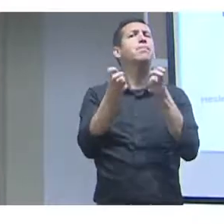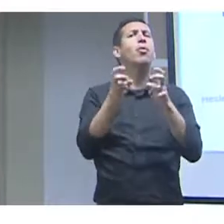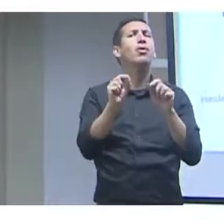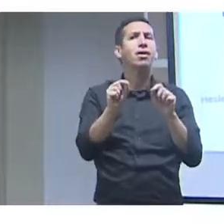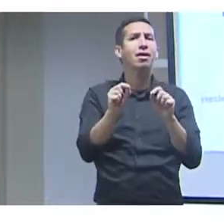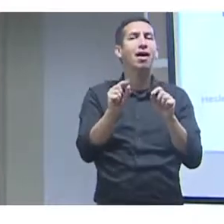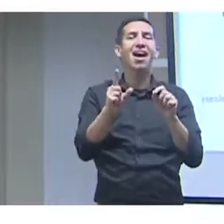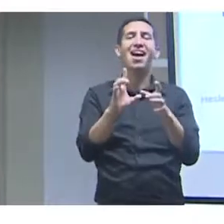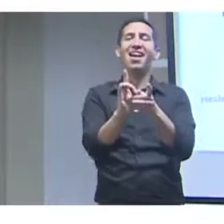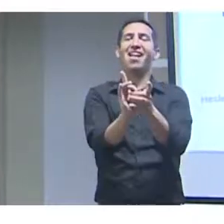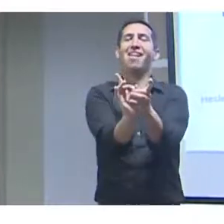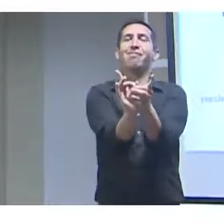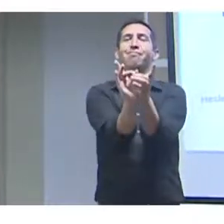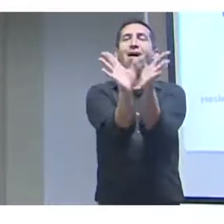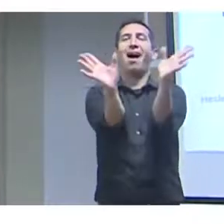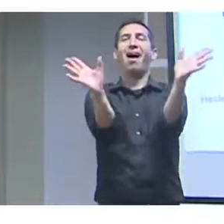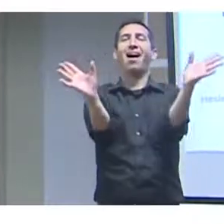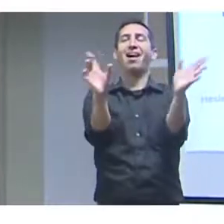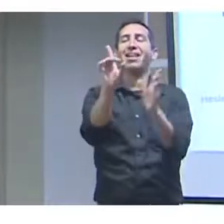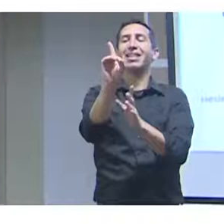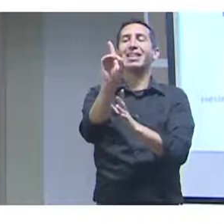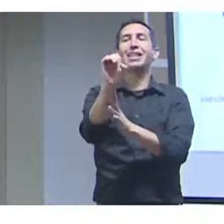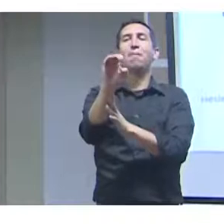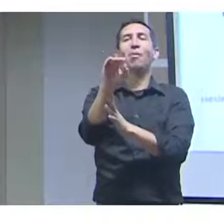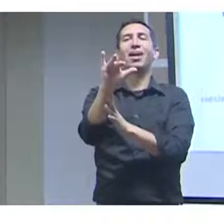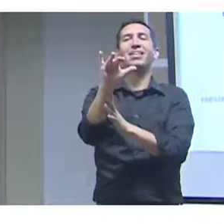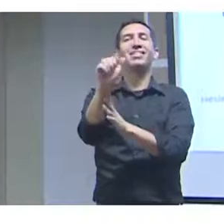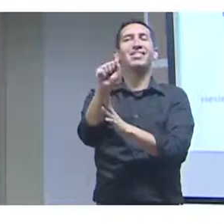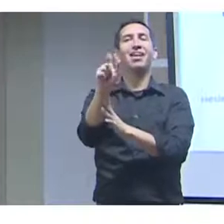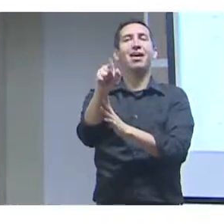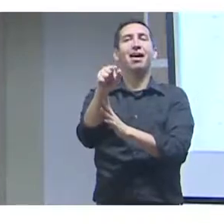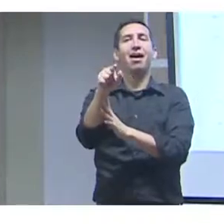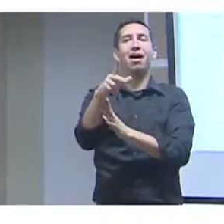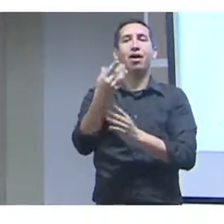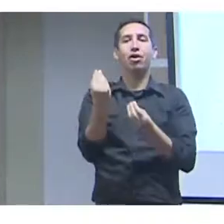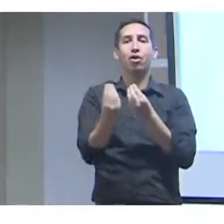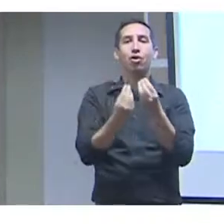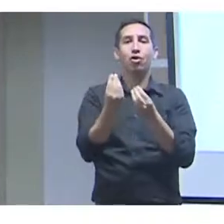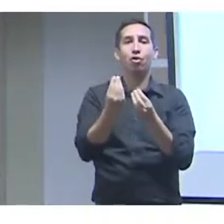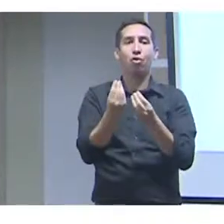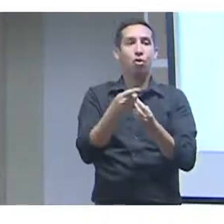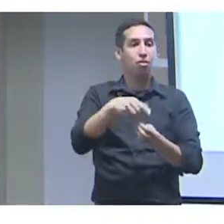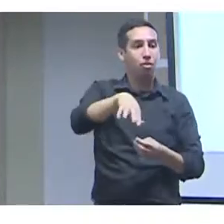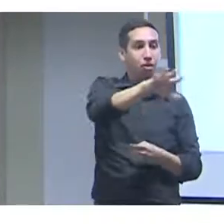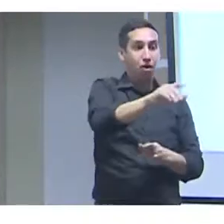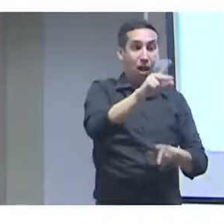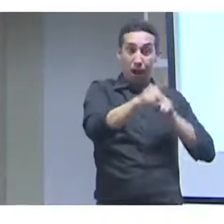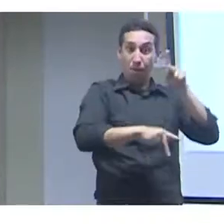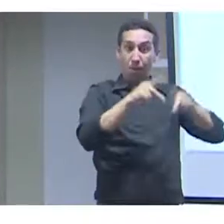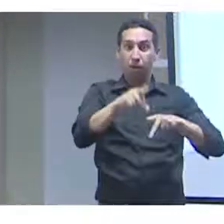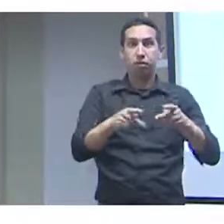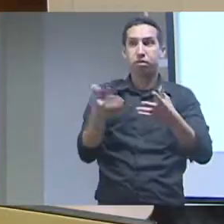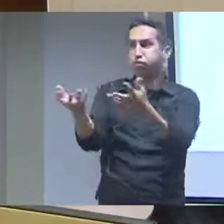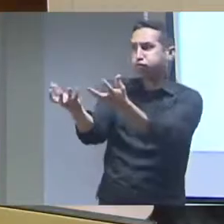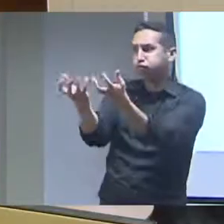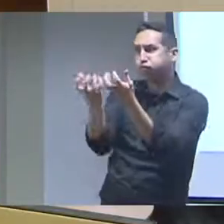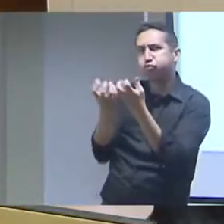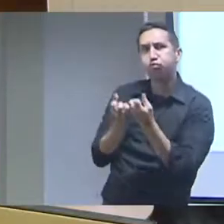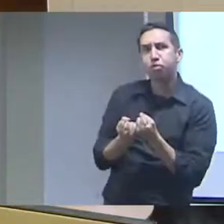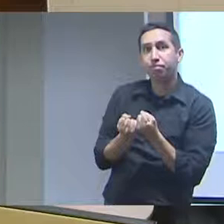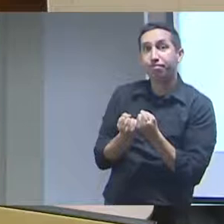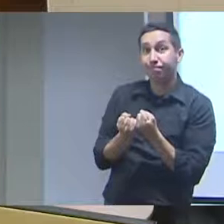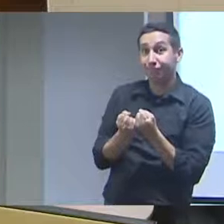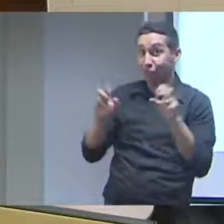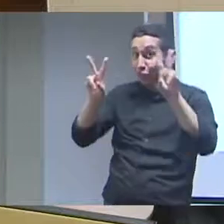eu coloquei lá, que é democratizar e trabalhar a ideia da apropriação social. Então, quando a gente fala